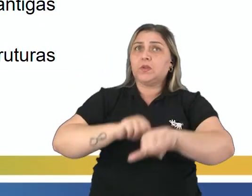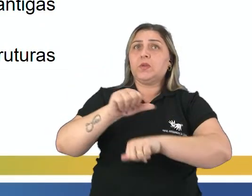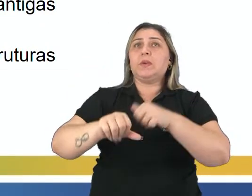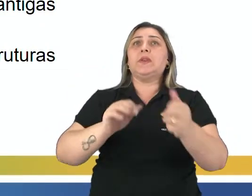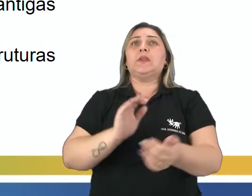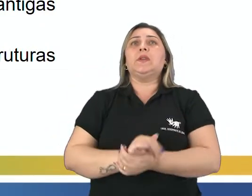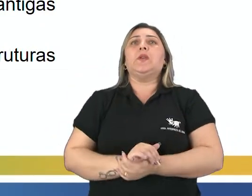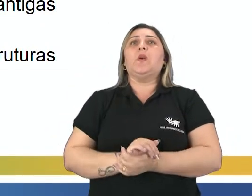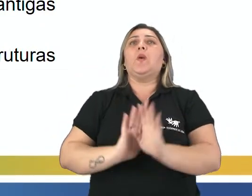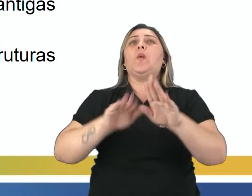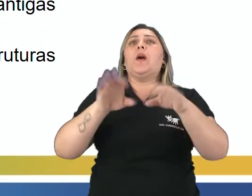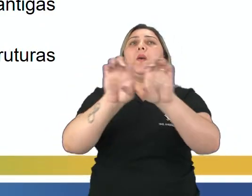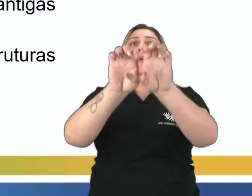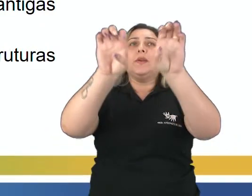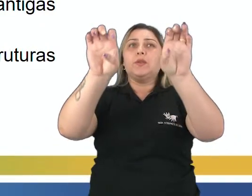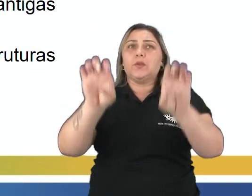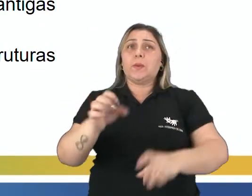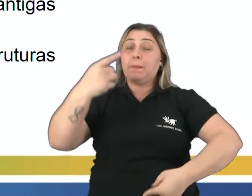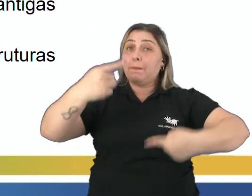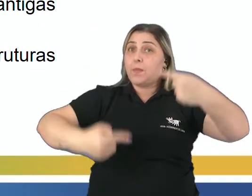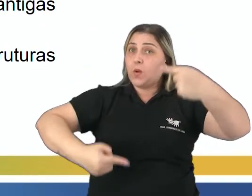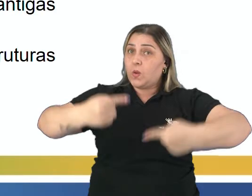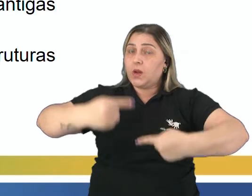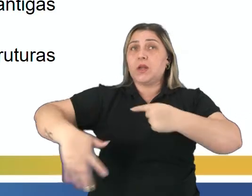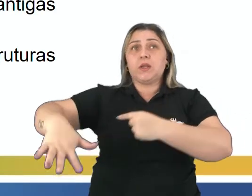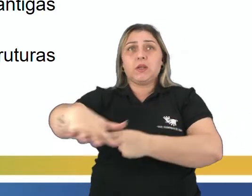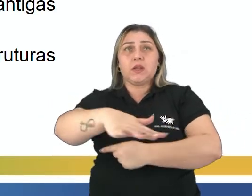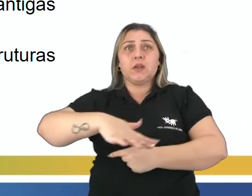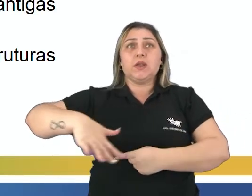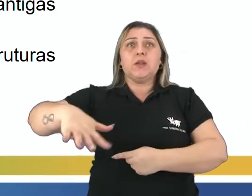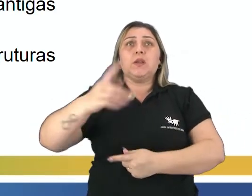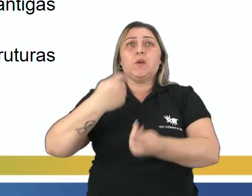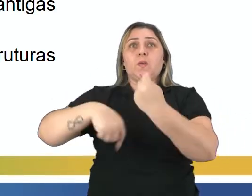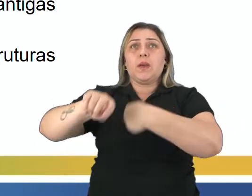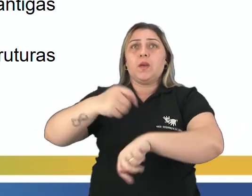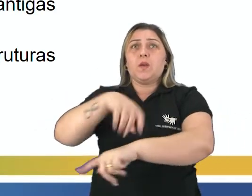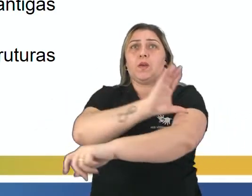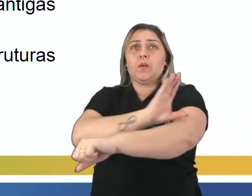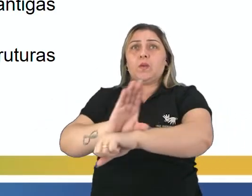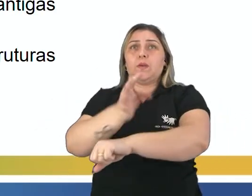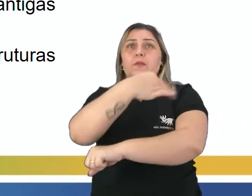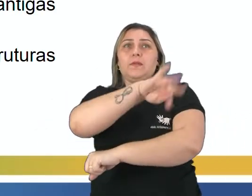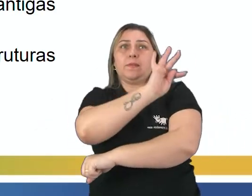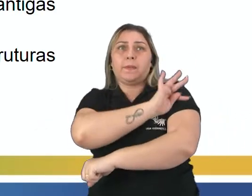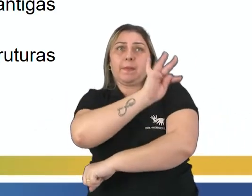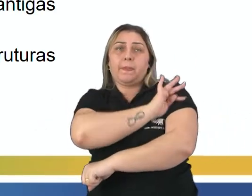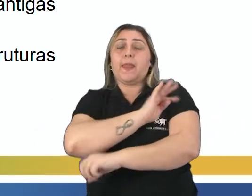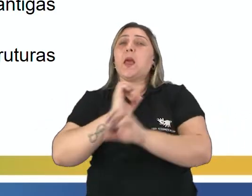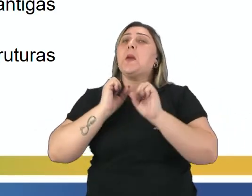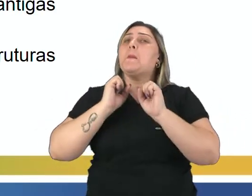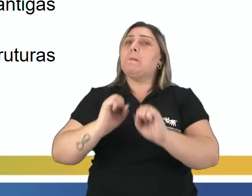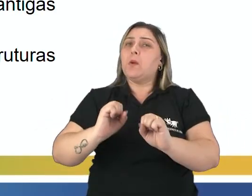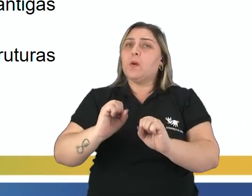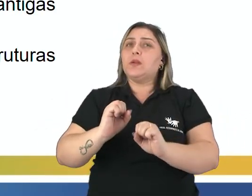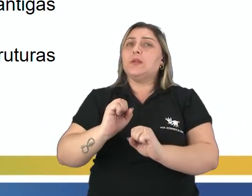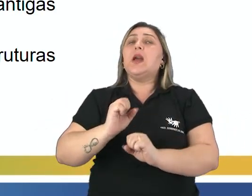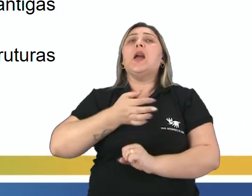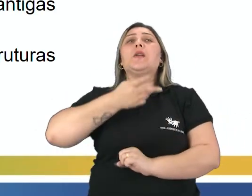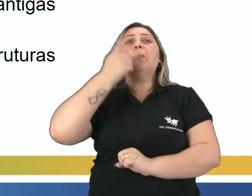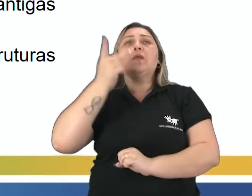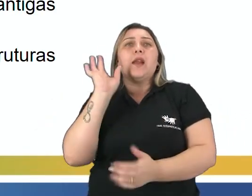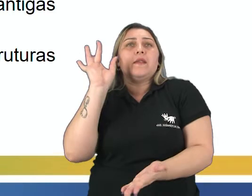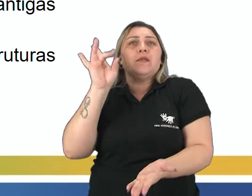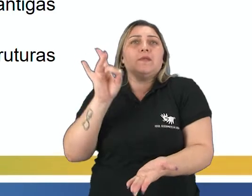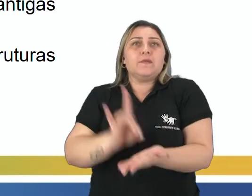transformação radical de determinada estrutura política, social, econômica, cultural ou tecnológica,